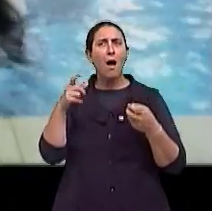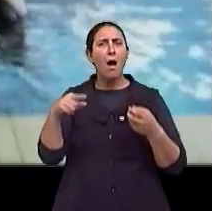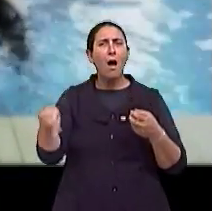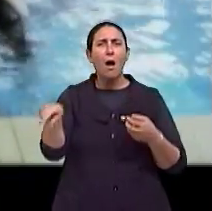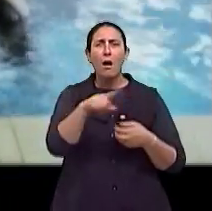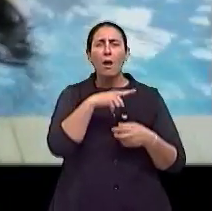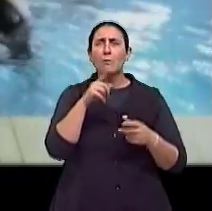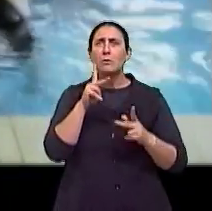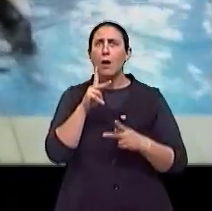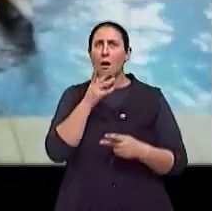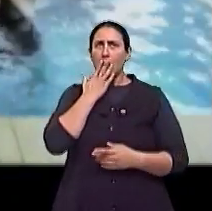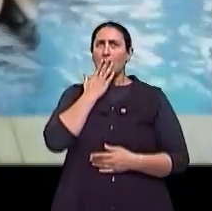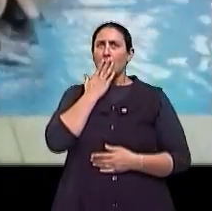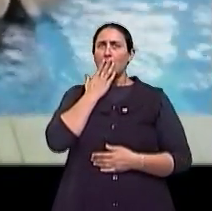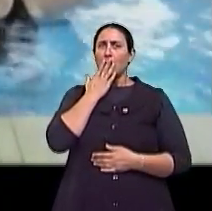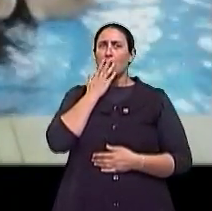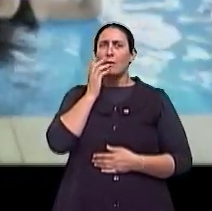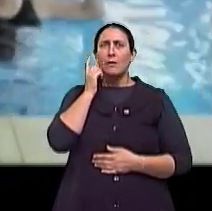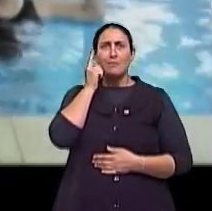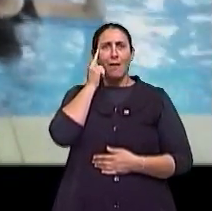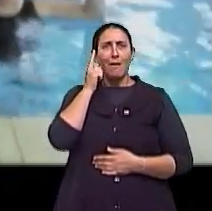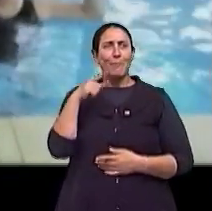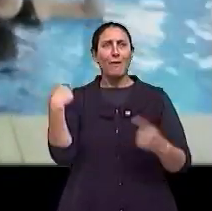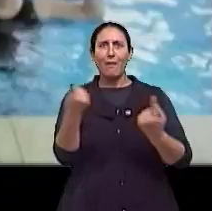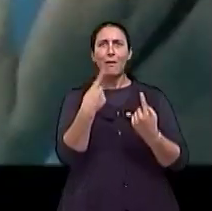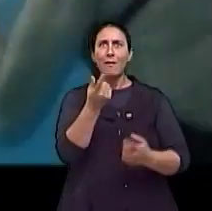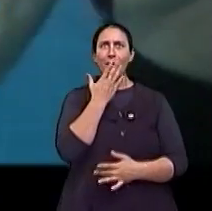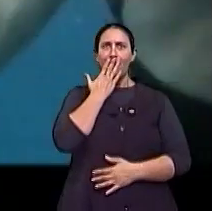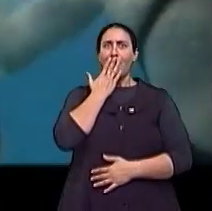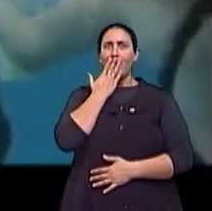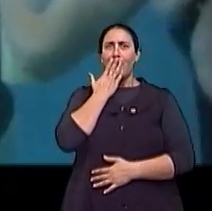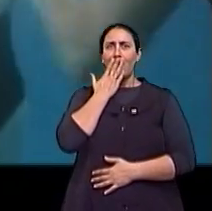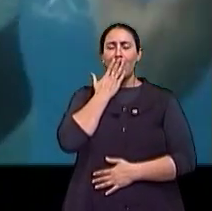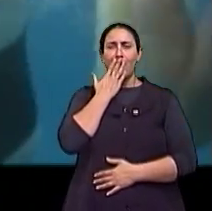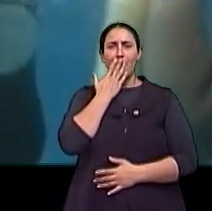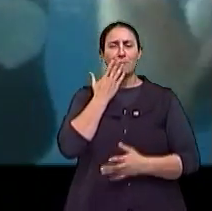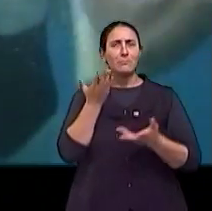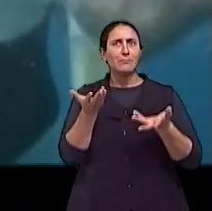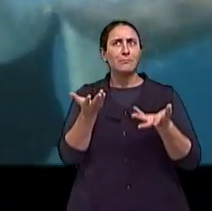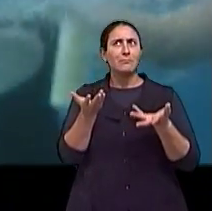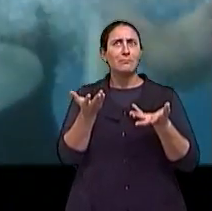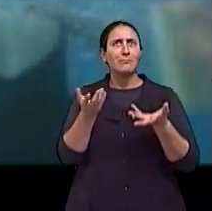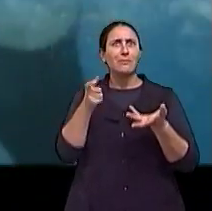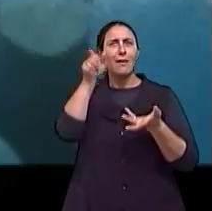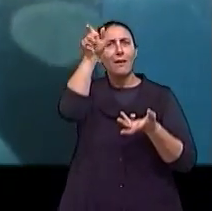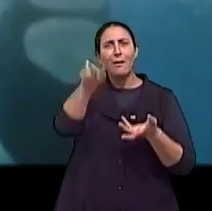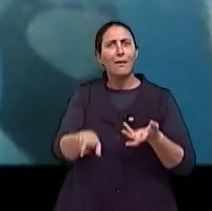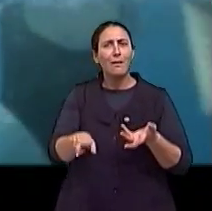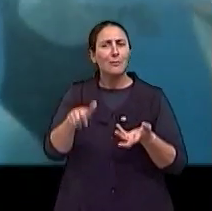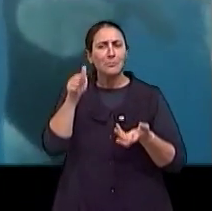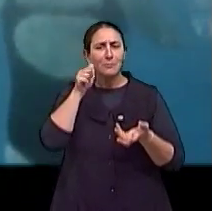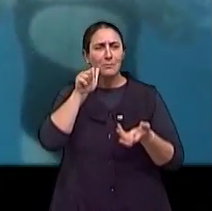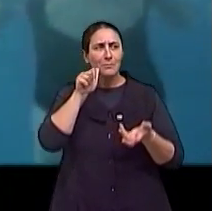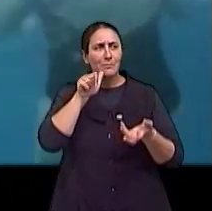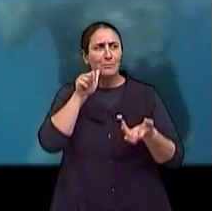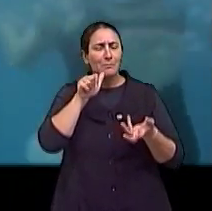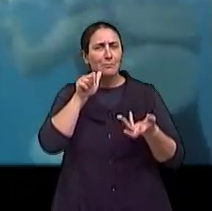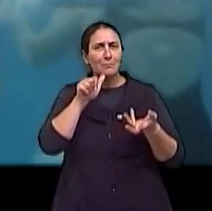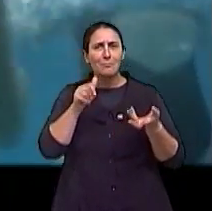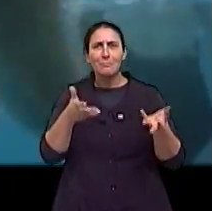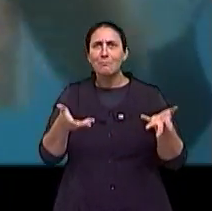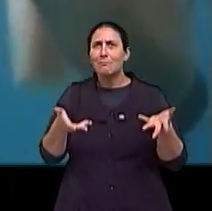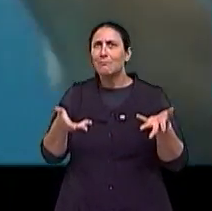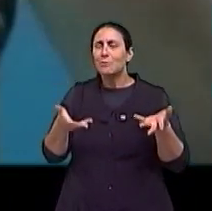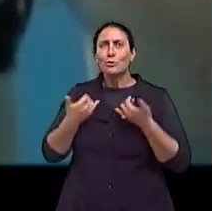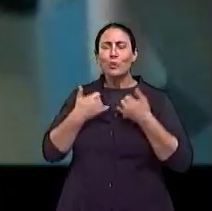a sala de cinema fazia aquele... Sabe? Ecoava aquela sensação, assim... Era inesperado. É.